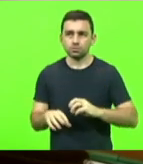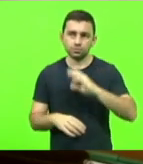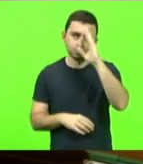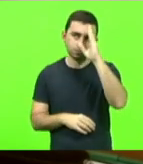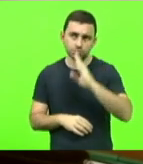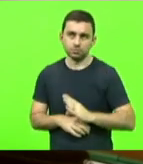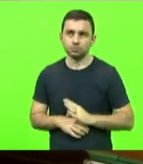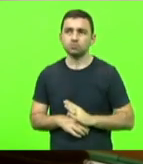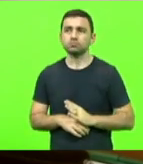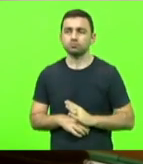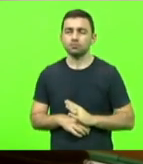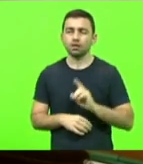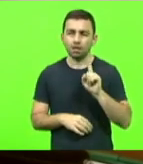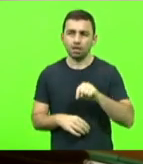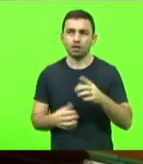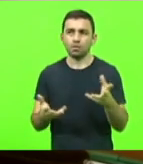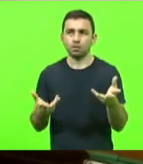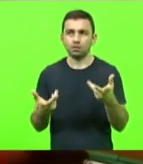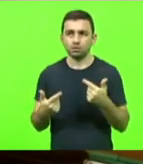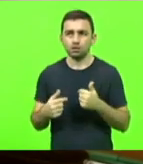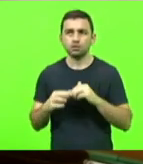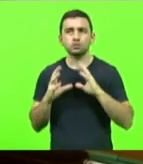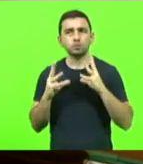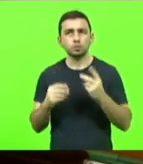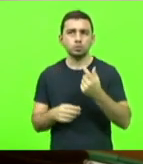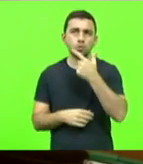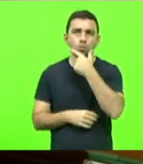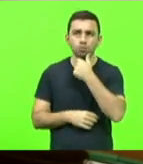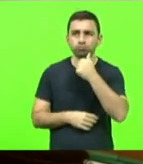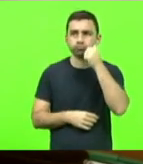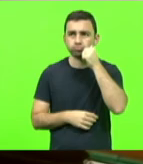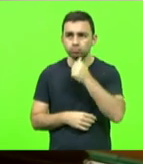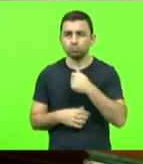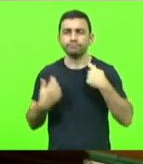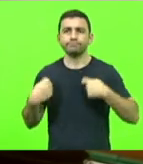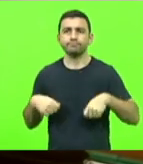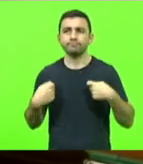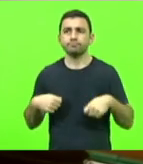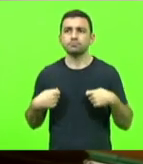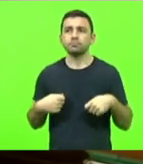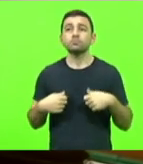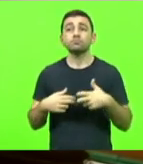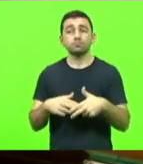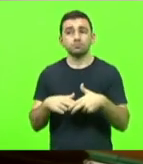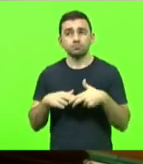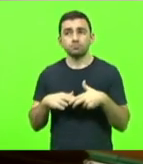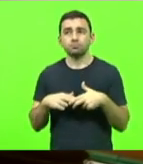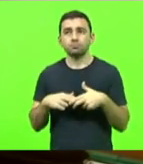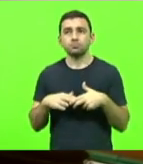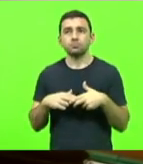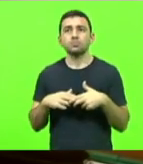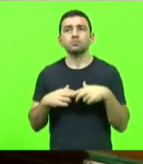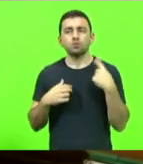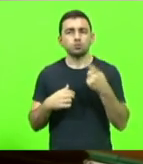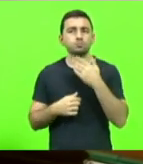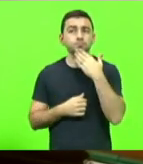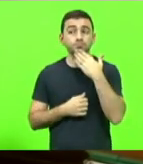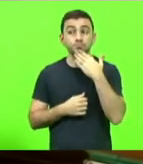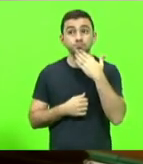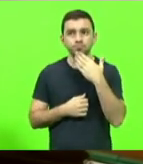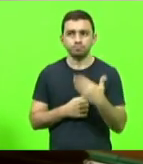qualidade a todos aqueles e aquelas que precisam. Por isso vem o nosso pedido